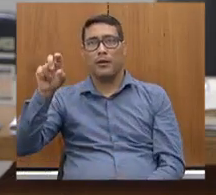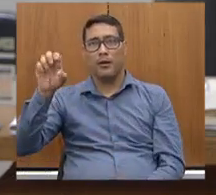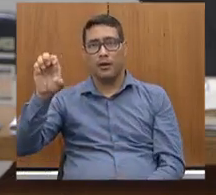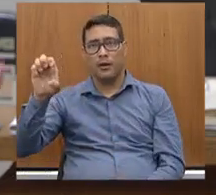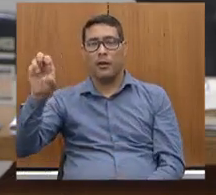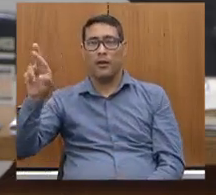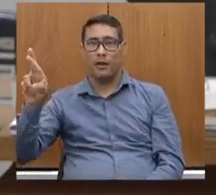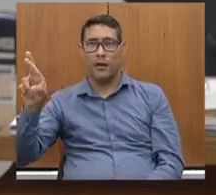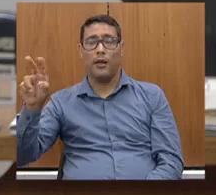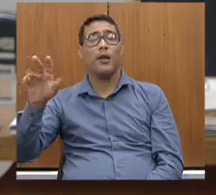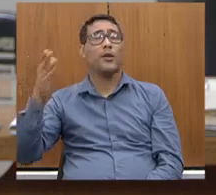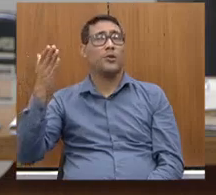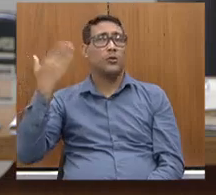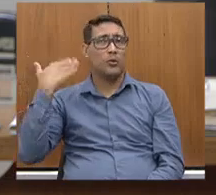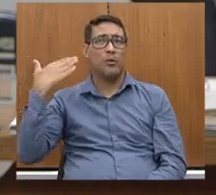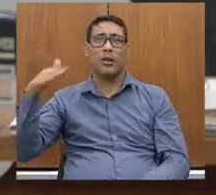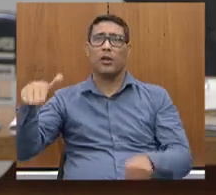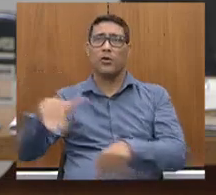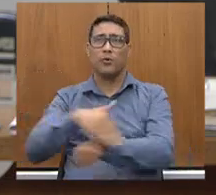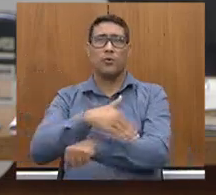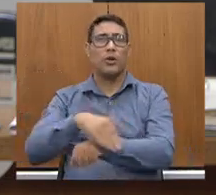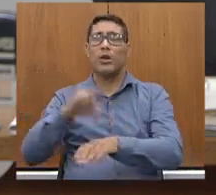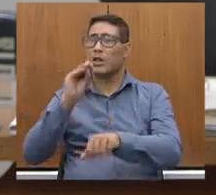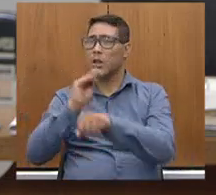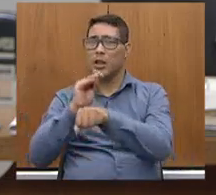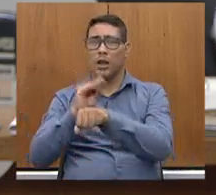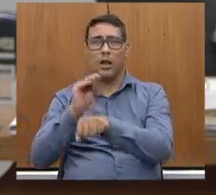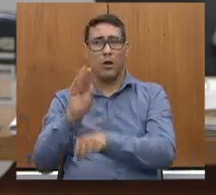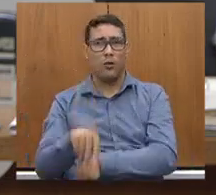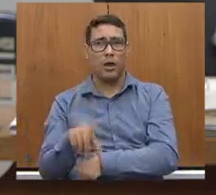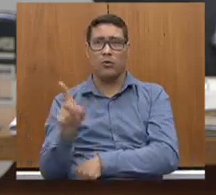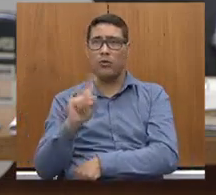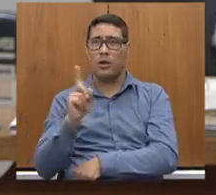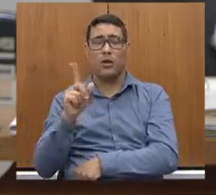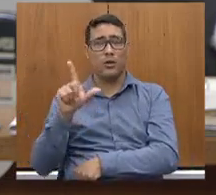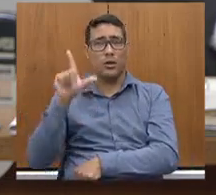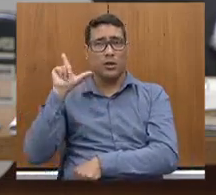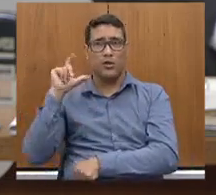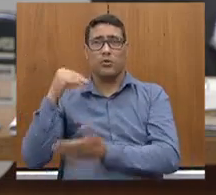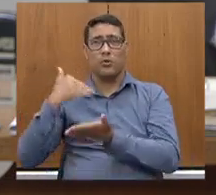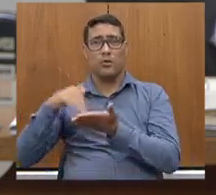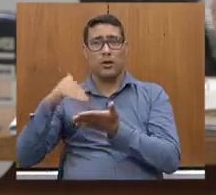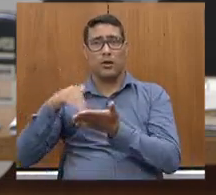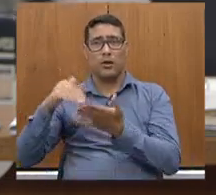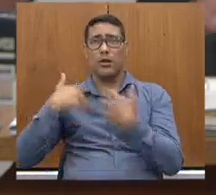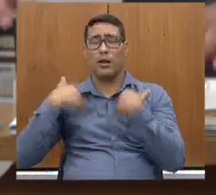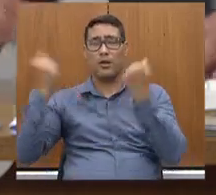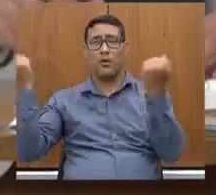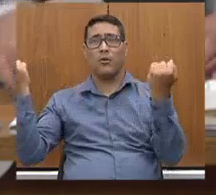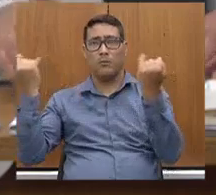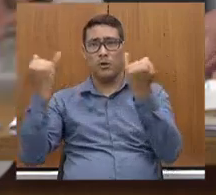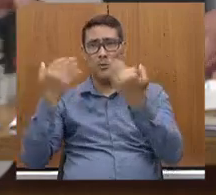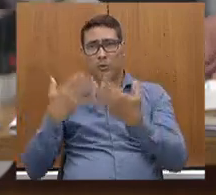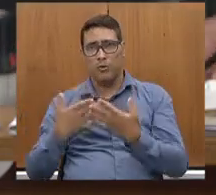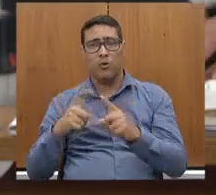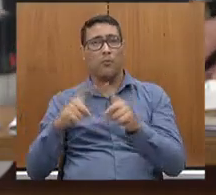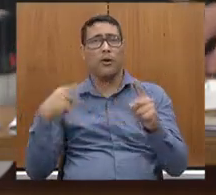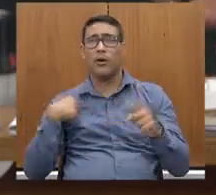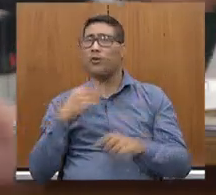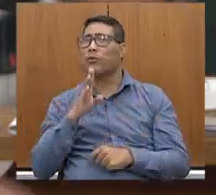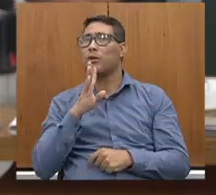Rodovias que não eram cuidadas, porque, segundo o secretário me explicou, que eu sou leiga no assunto,